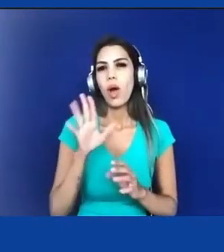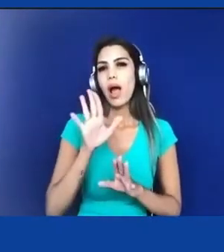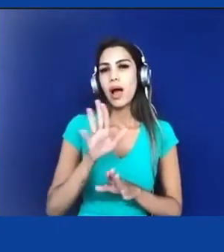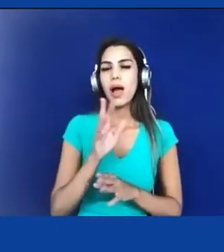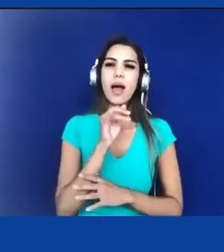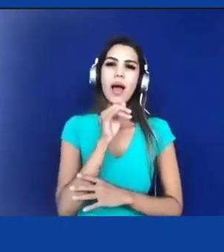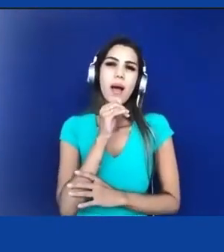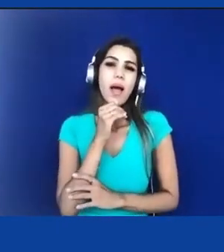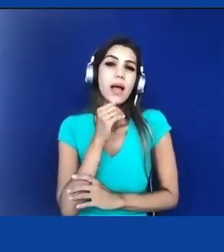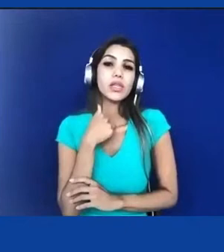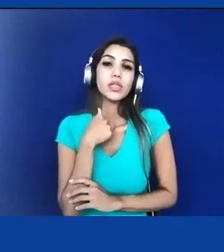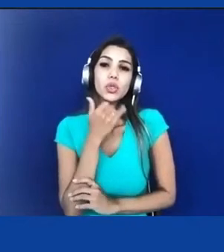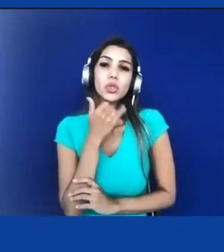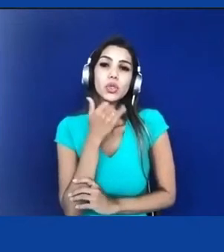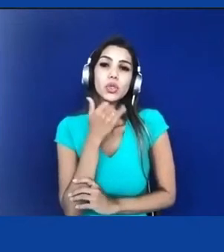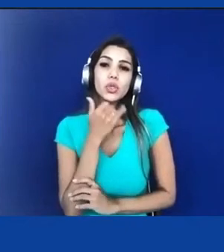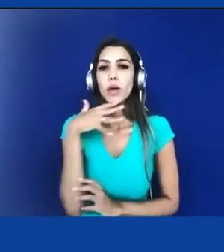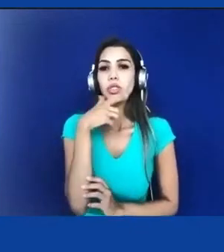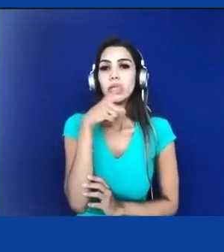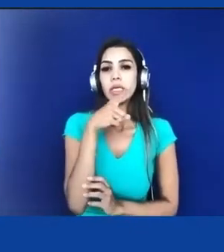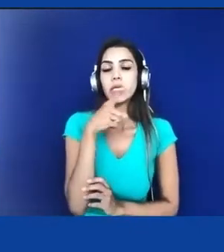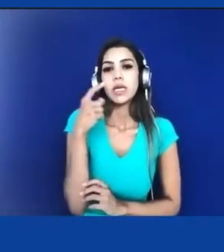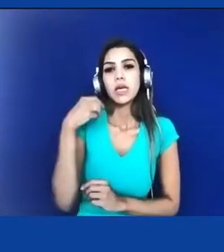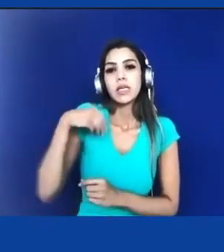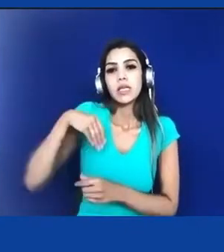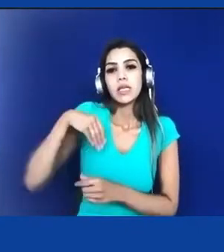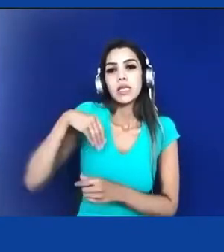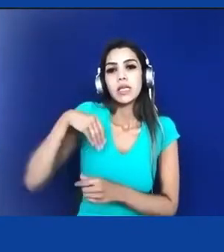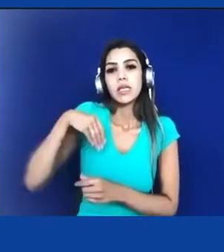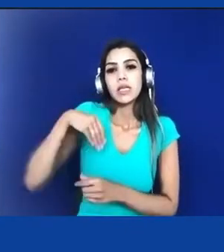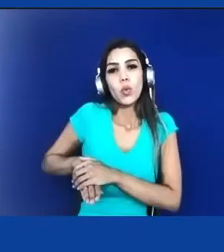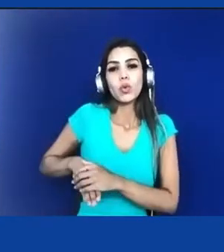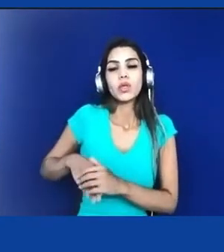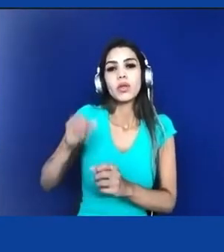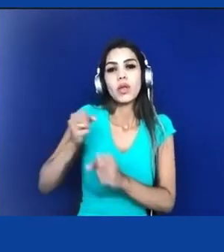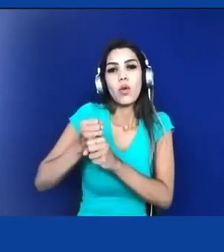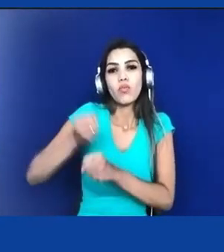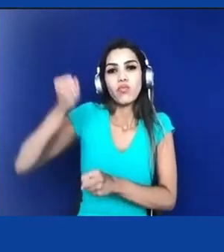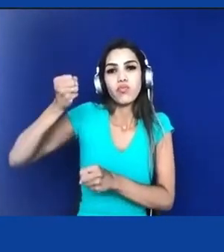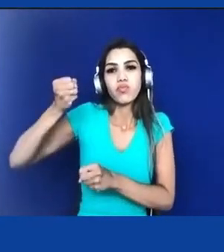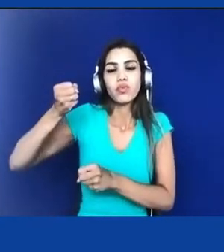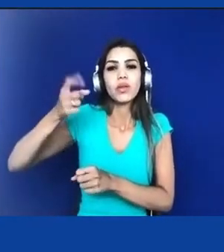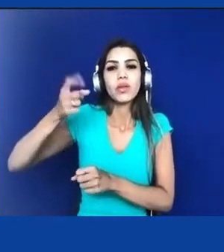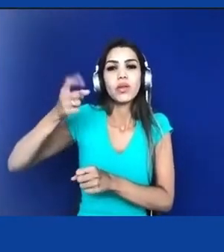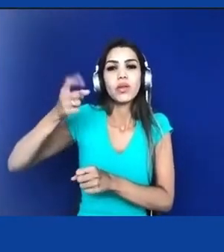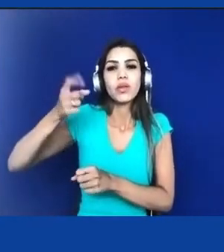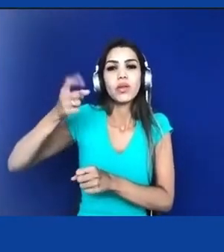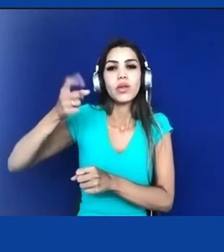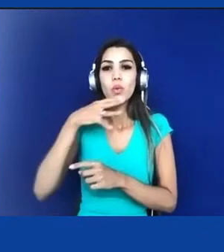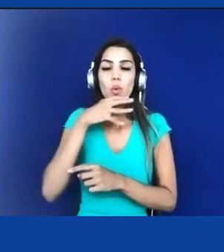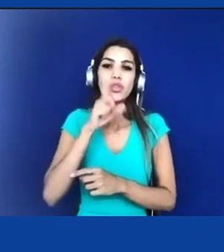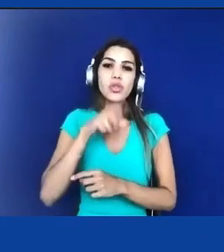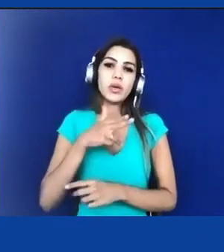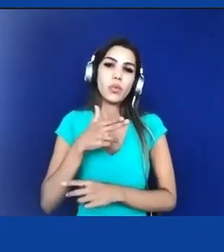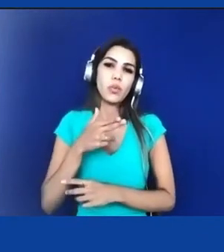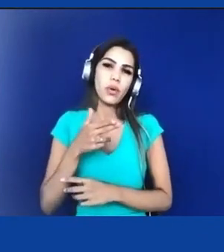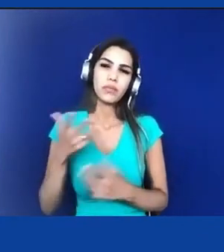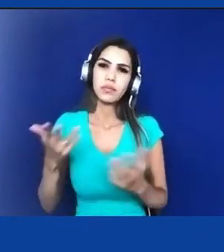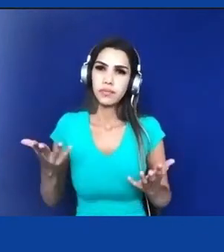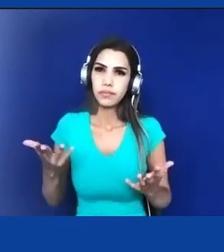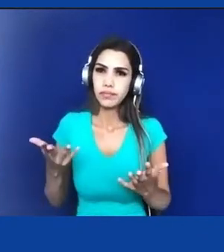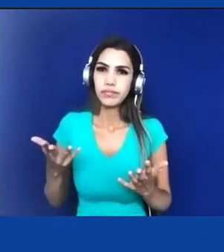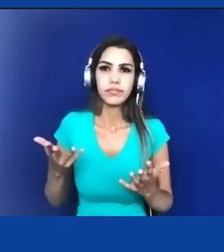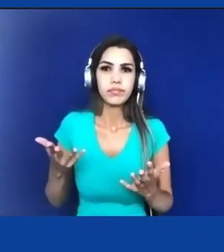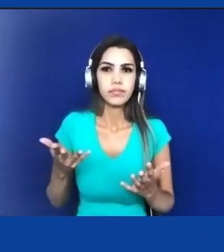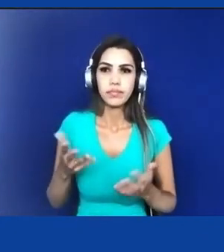estrutural que tem levado à morte e não porque ela trouxe o filho para o trabalho e tinha que levar meu cachorro para